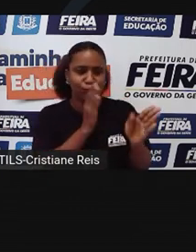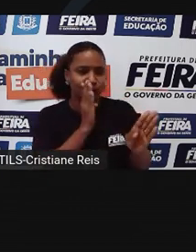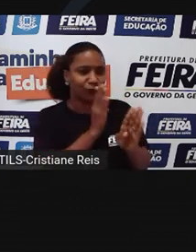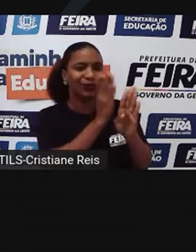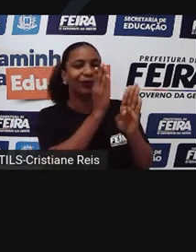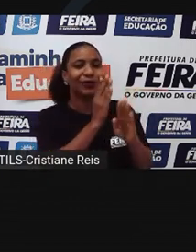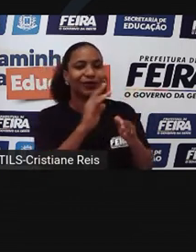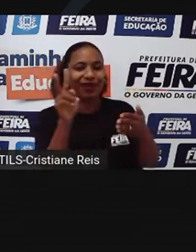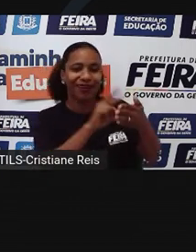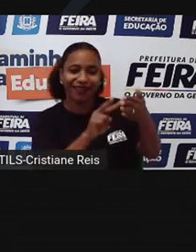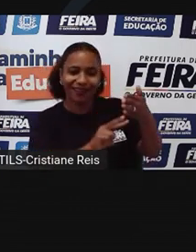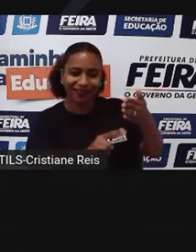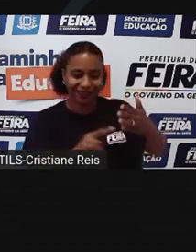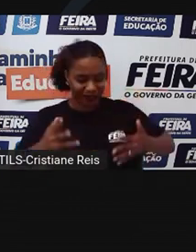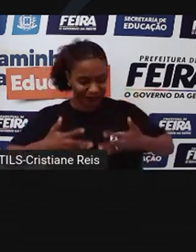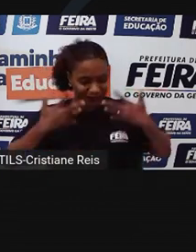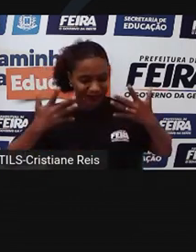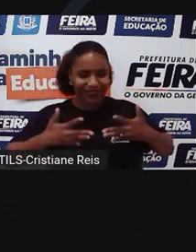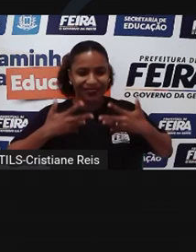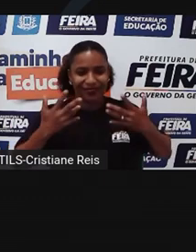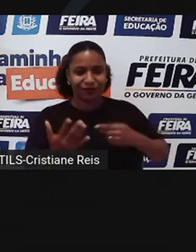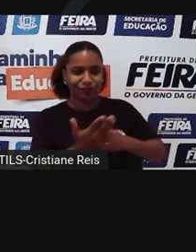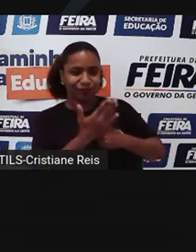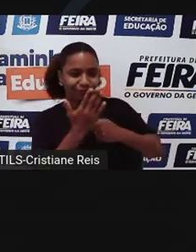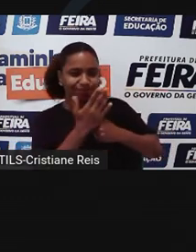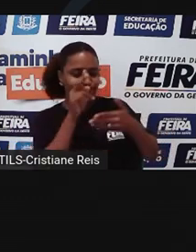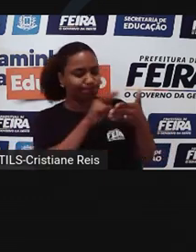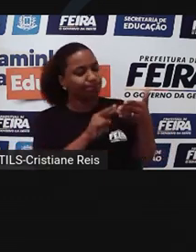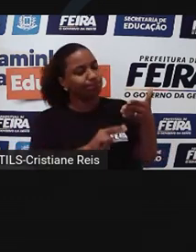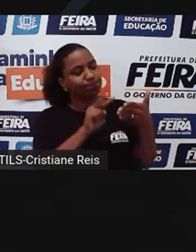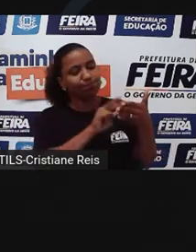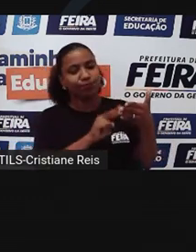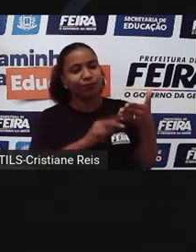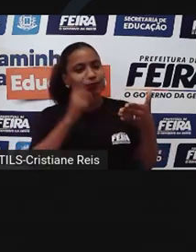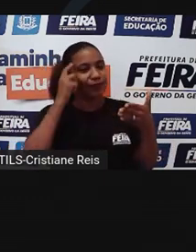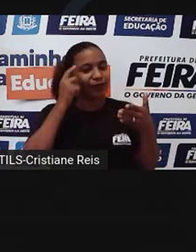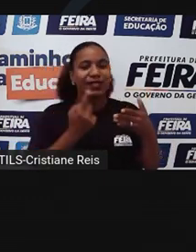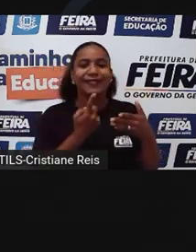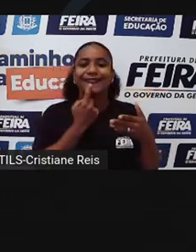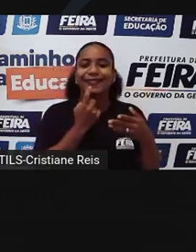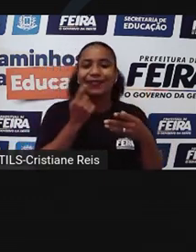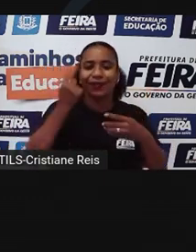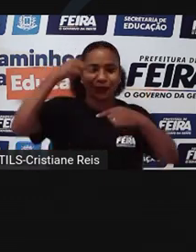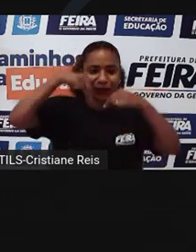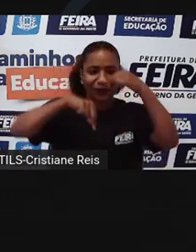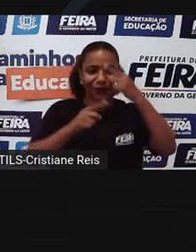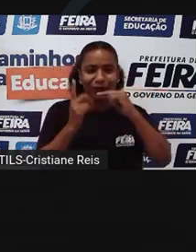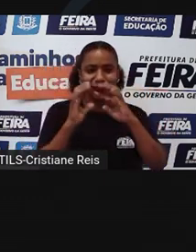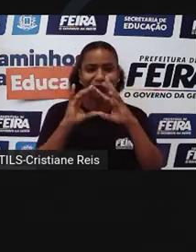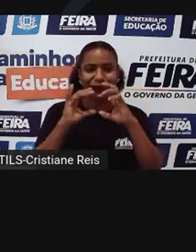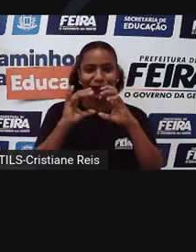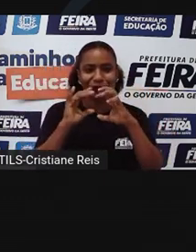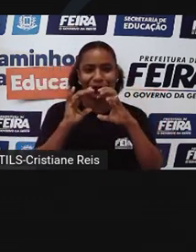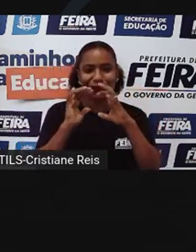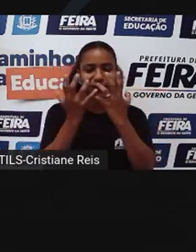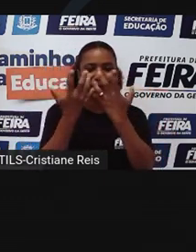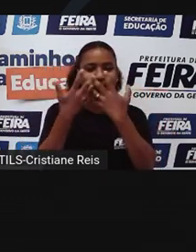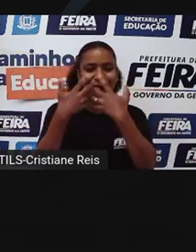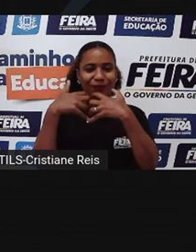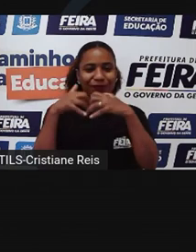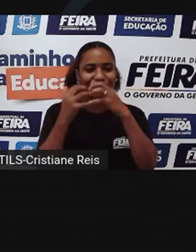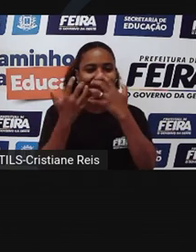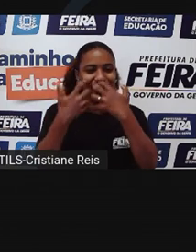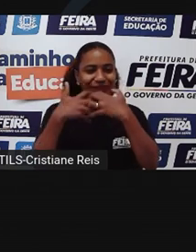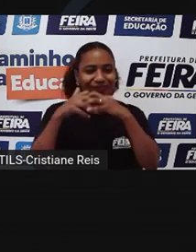hobby, aumenta o fluxo de sangue para diferentes áreas do cérebro. Enquanto a leitura para estudo literário dá o seu cérebro um